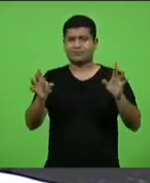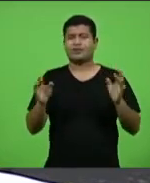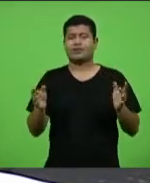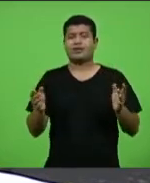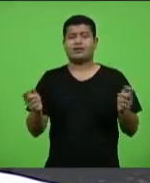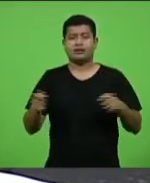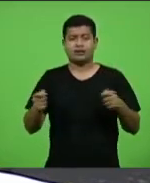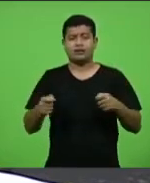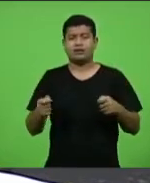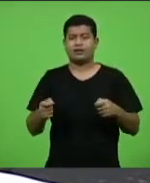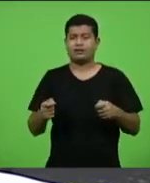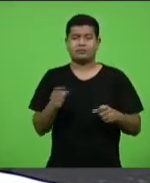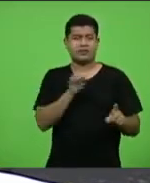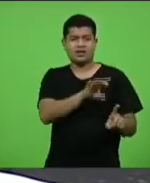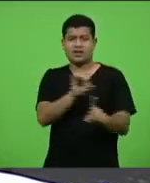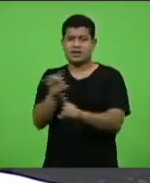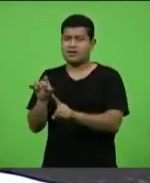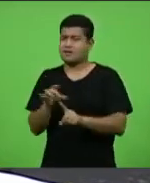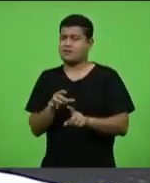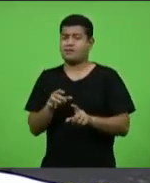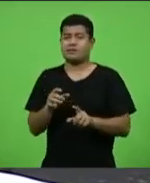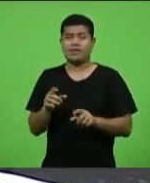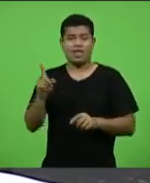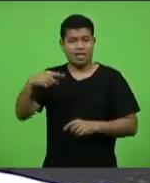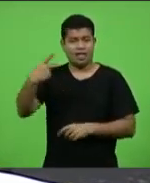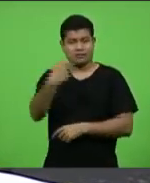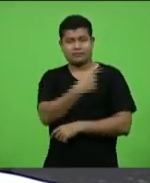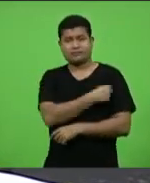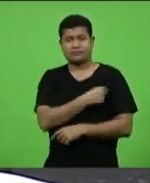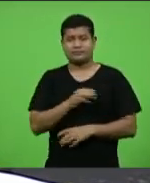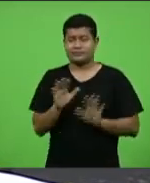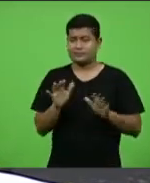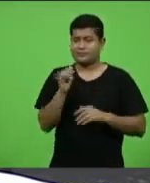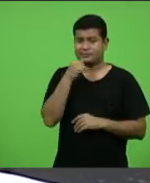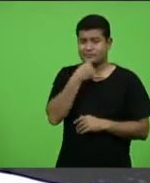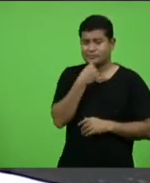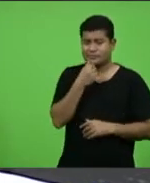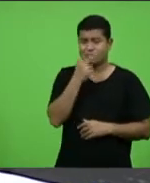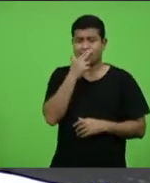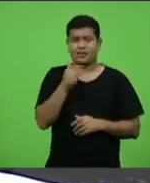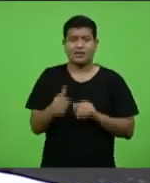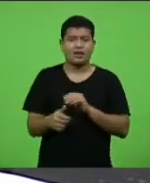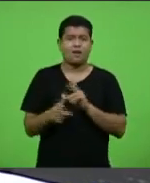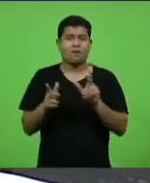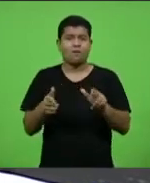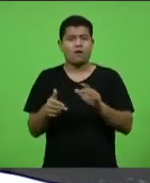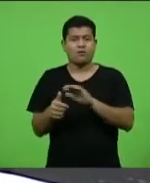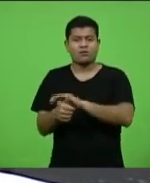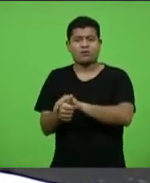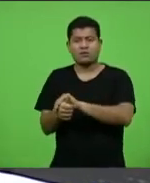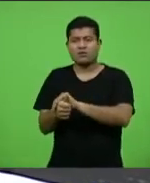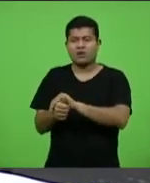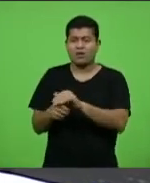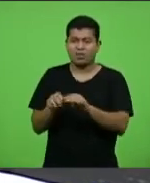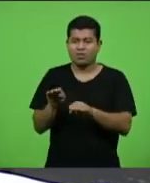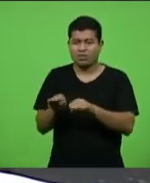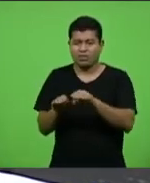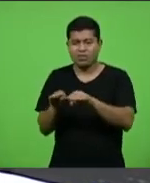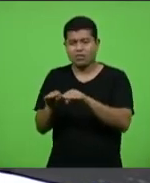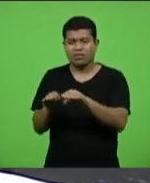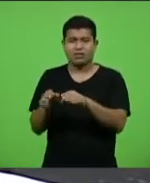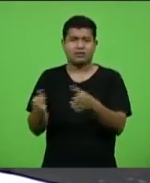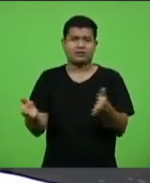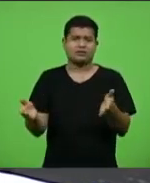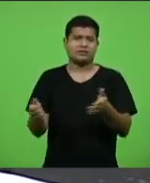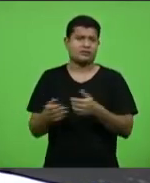infelizmente, os passos de tartaruga, deputado Kennedy, que vem sendo